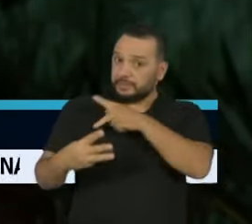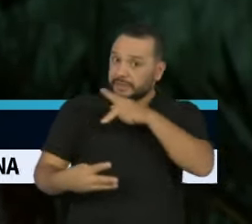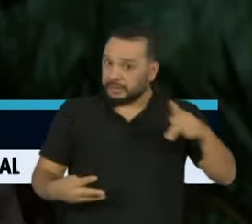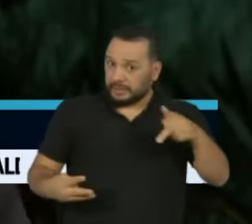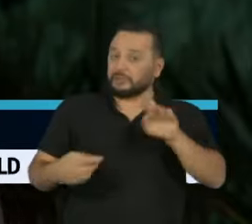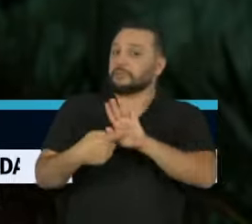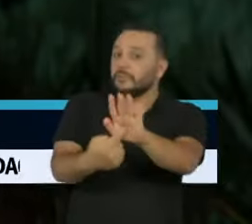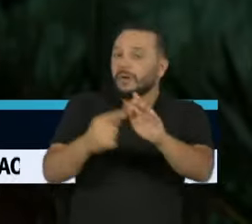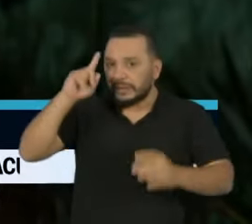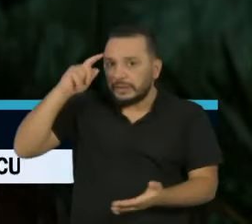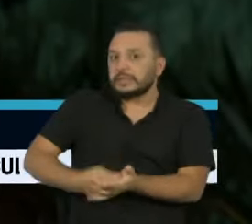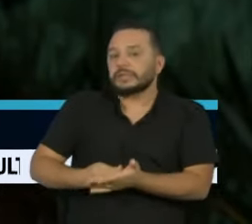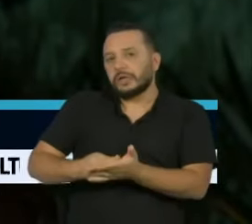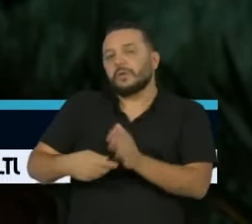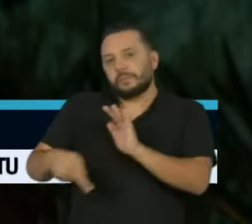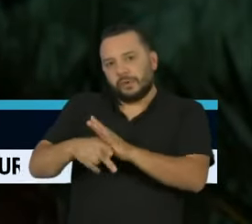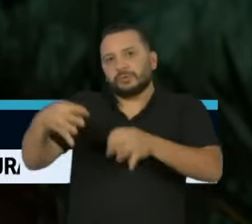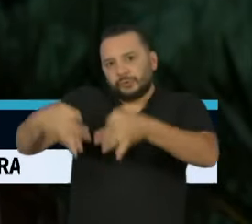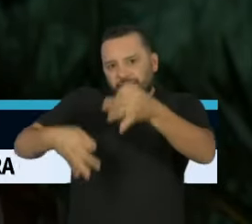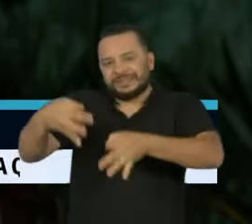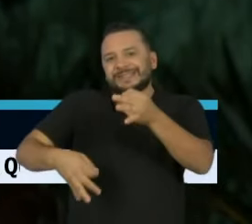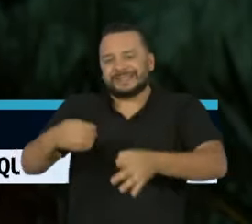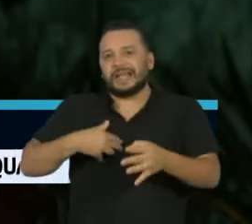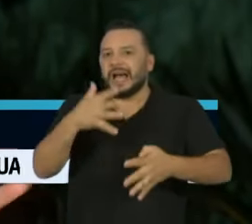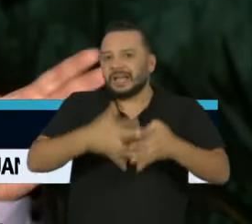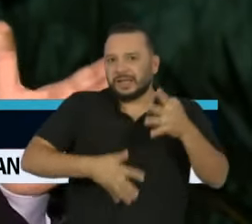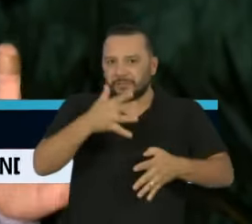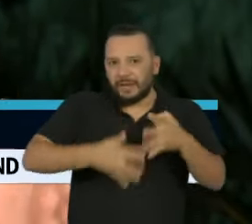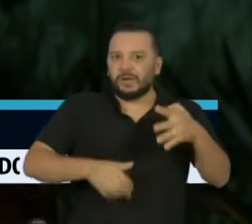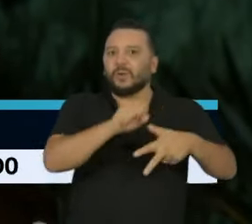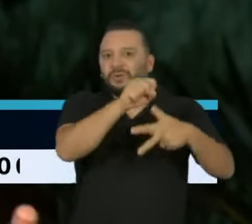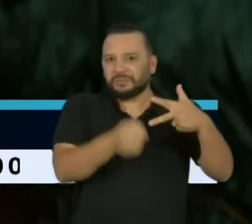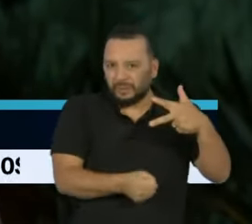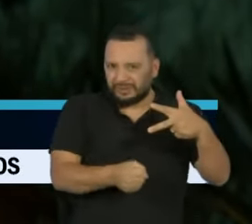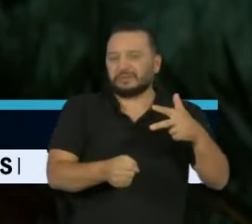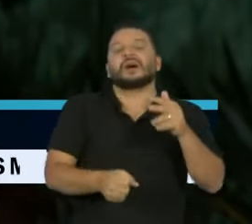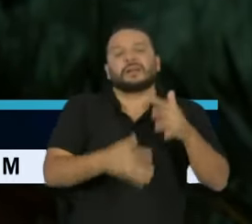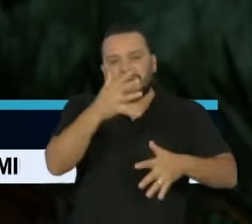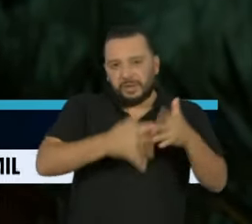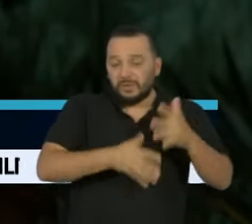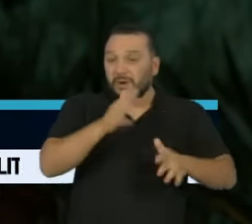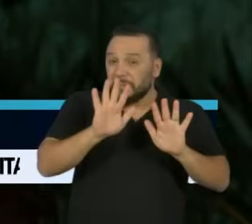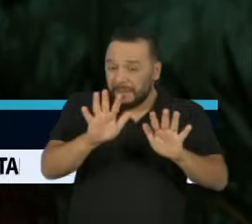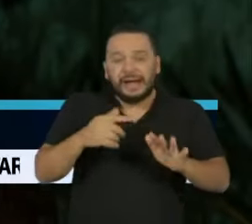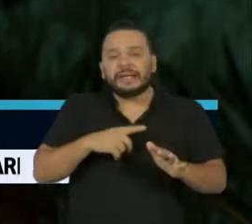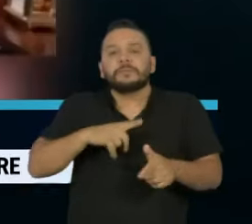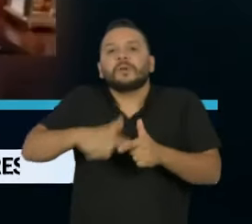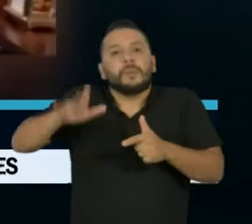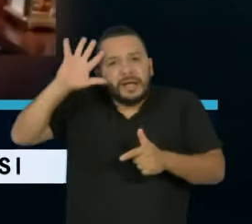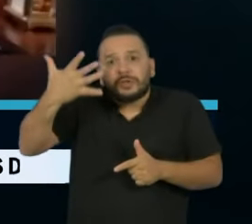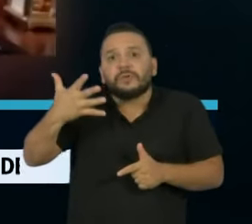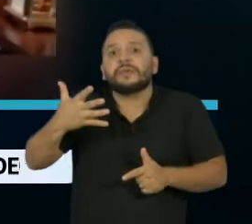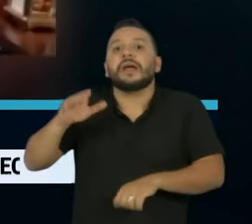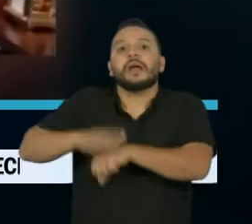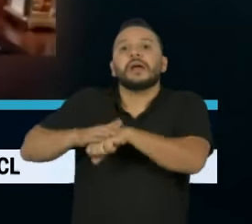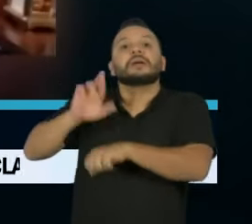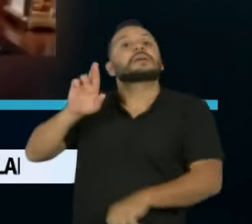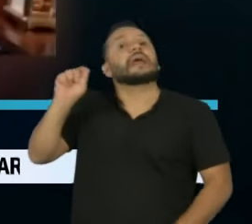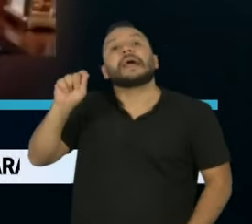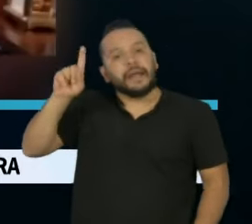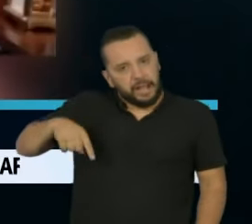arranharam a independência entre os poderes. Mas dizem que a saída para a crise depende de Bolsonaro. Tem a palavra